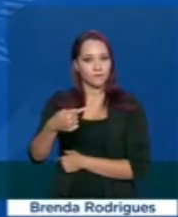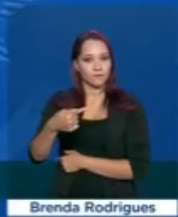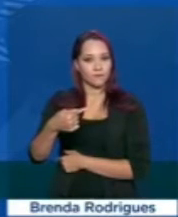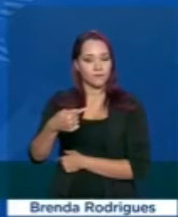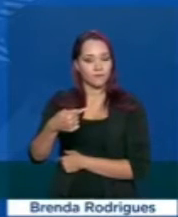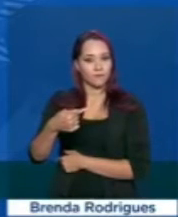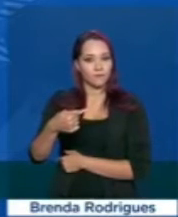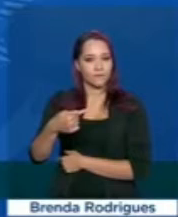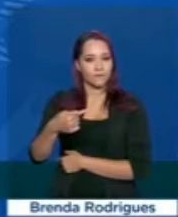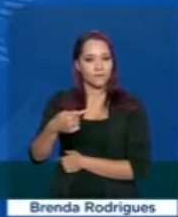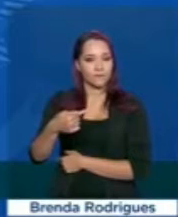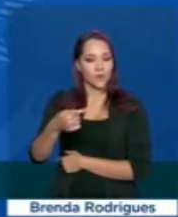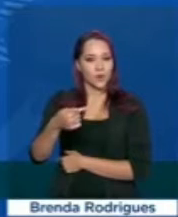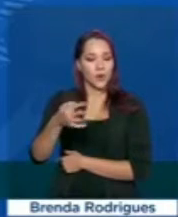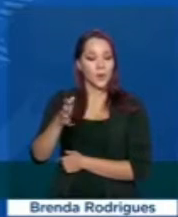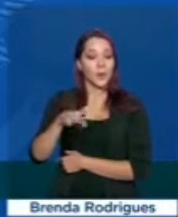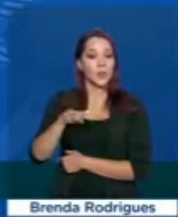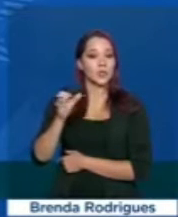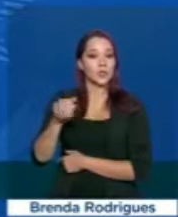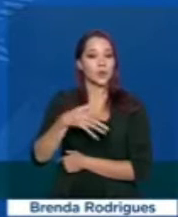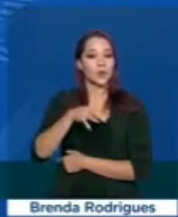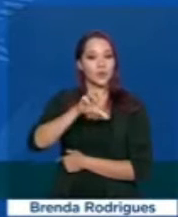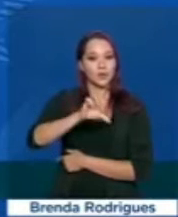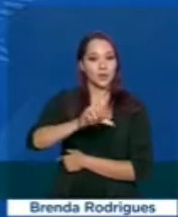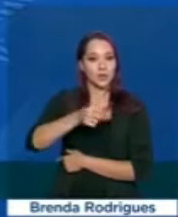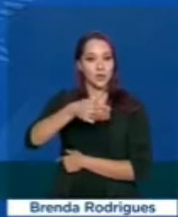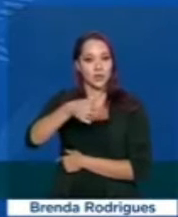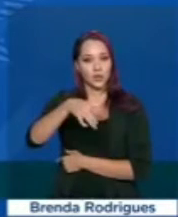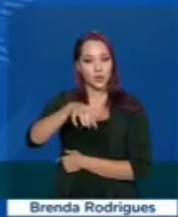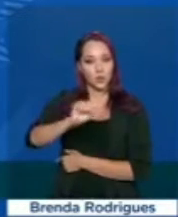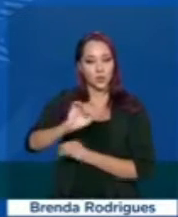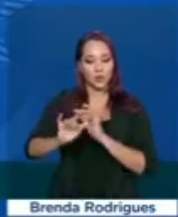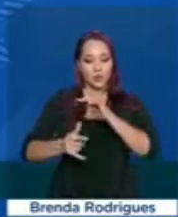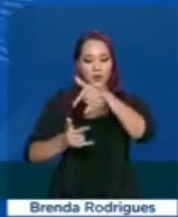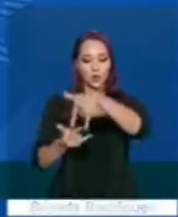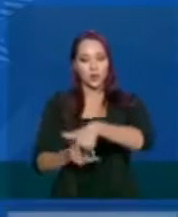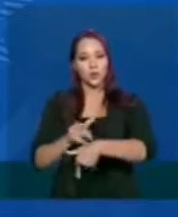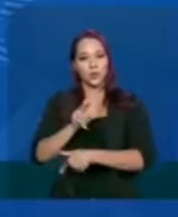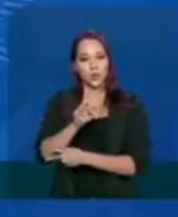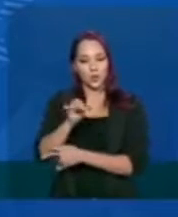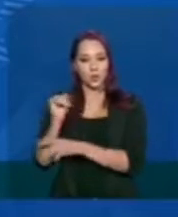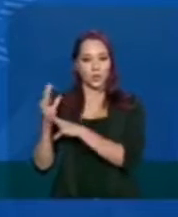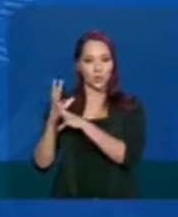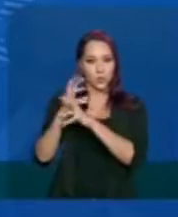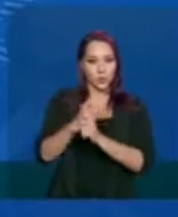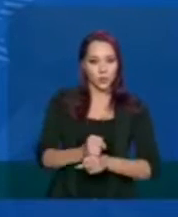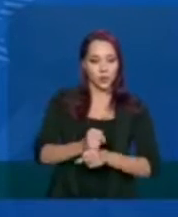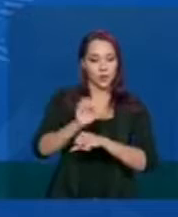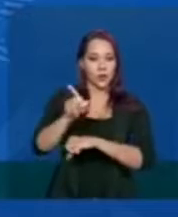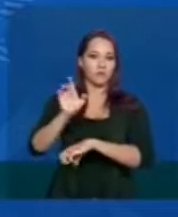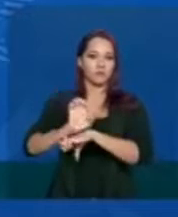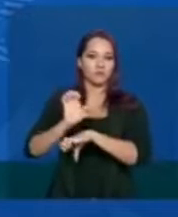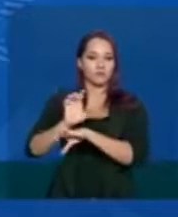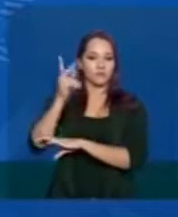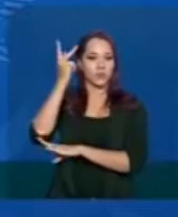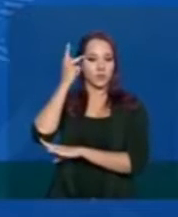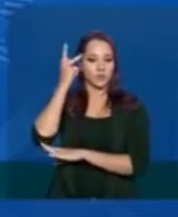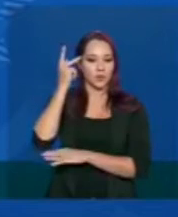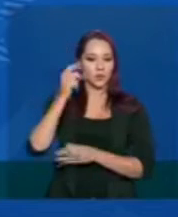mais recente, 978 leitos de UTI no total para o Estado de São Paulo.